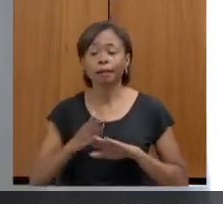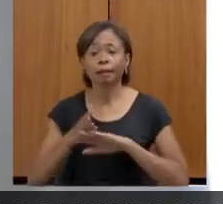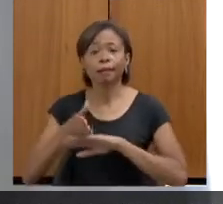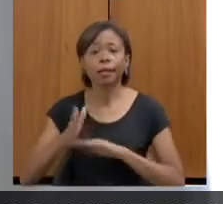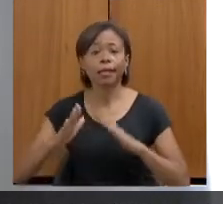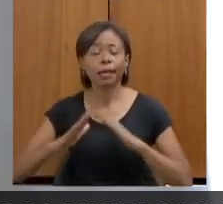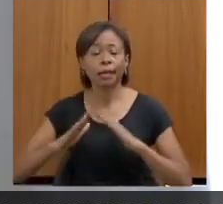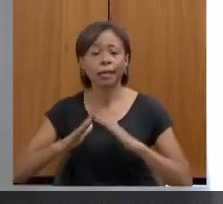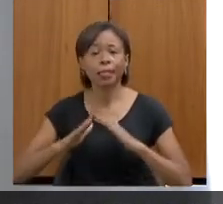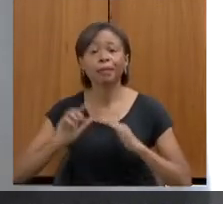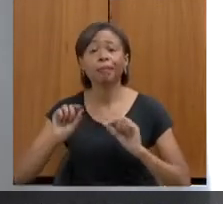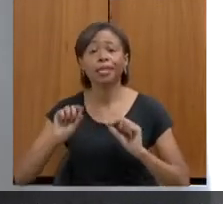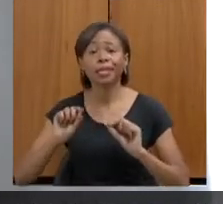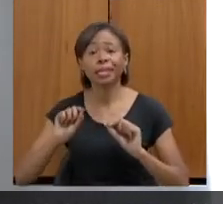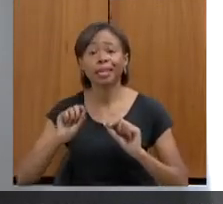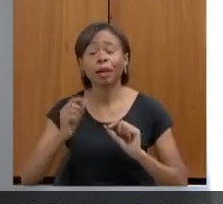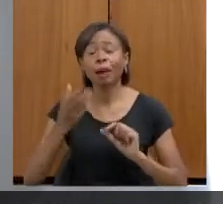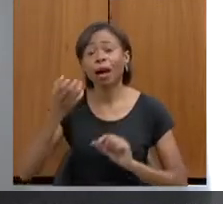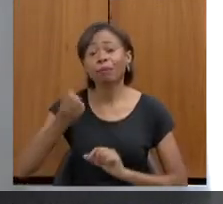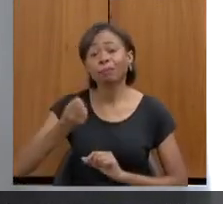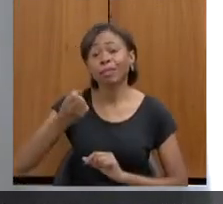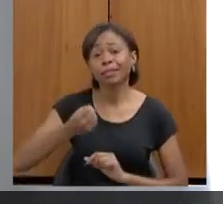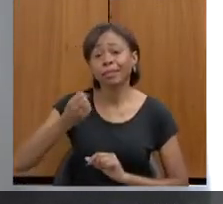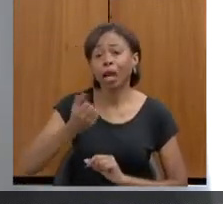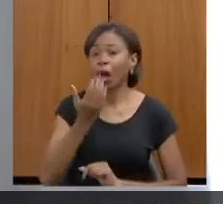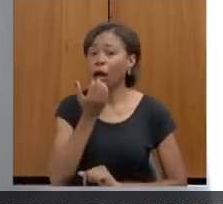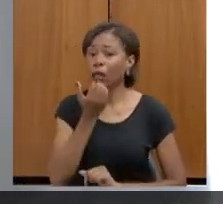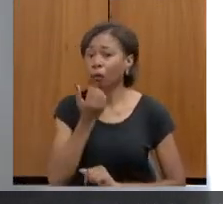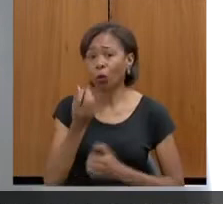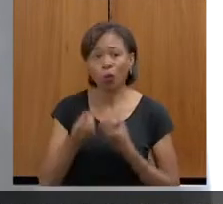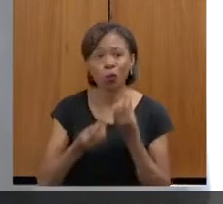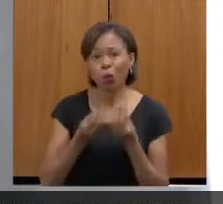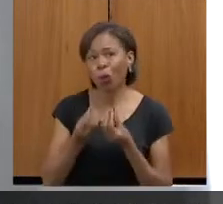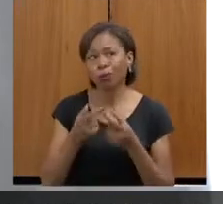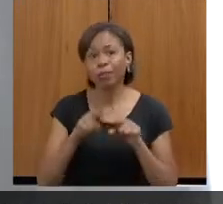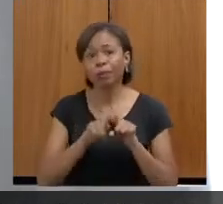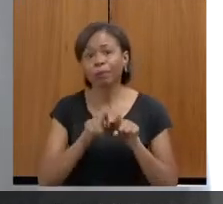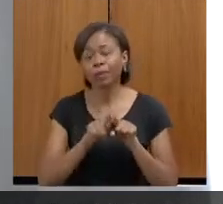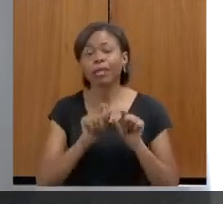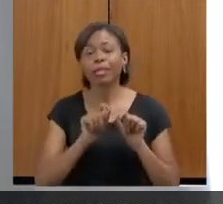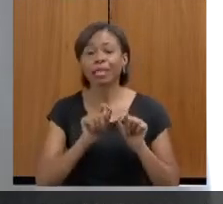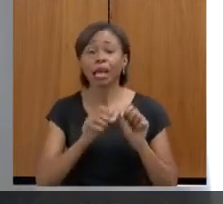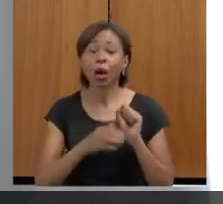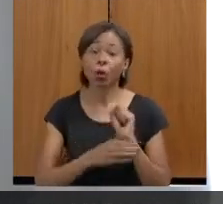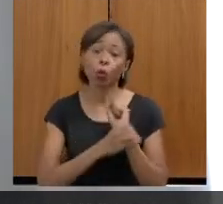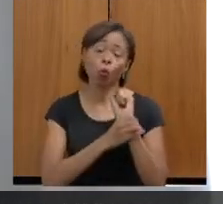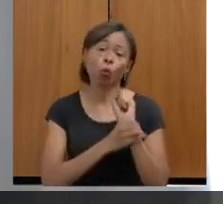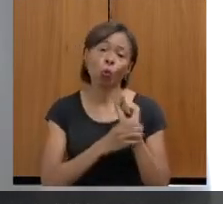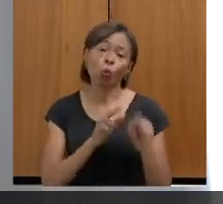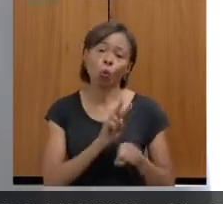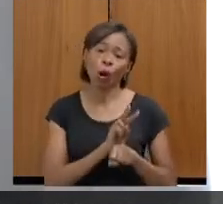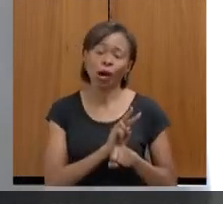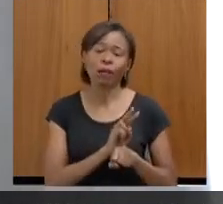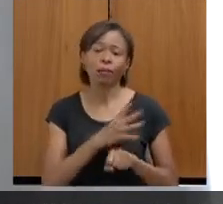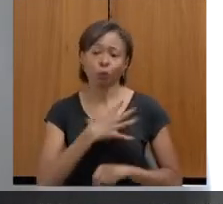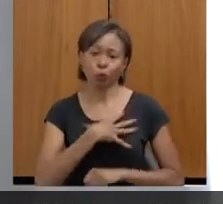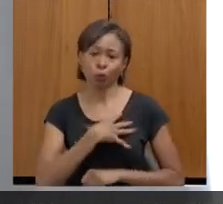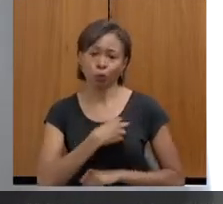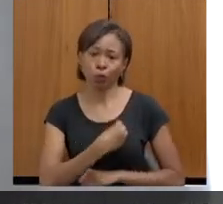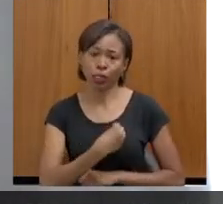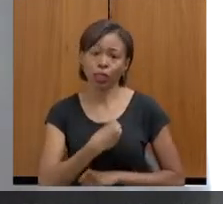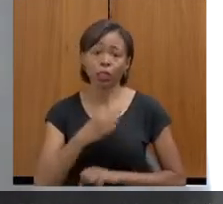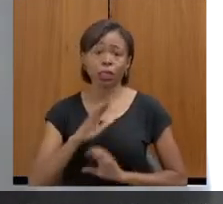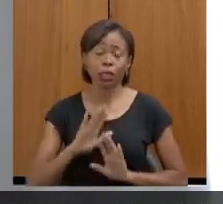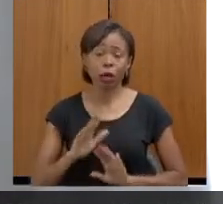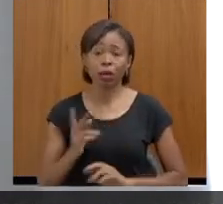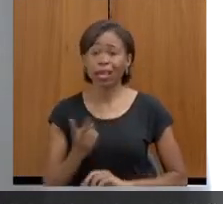que ela vai ter início o procedimento para poder ter a guarda dos filhos dela. Então, com relação a esses atendimentos que a gente não faz o